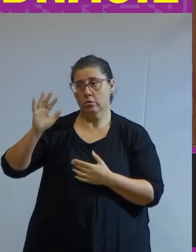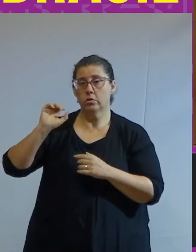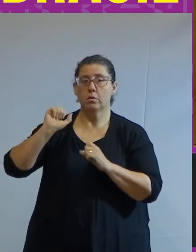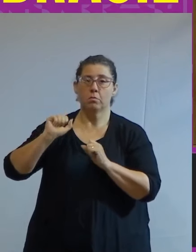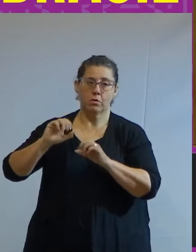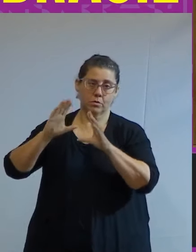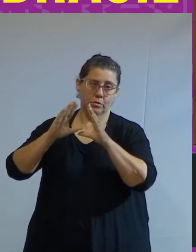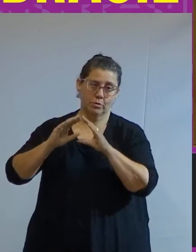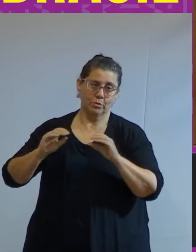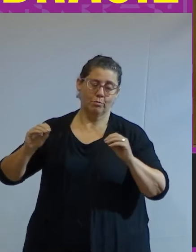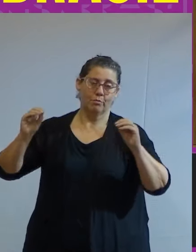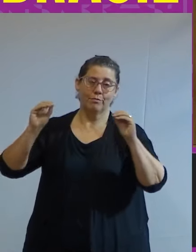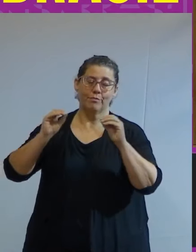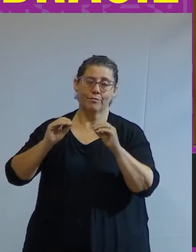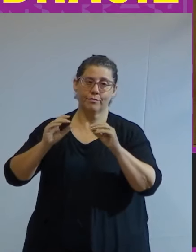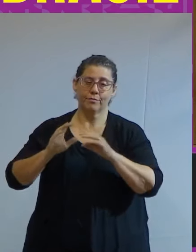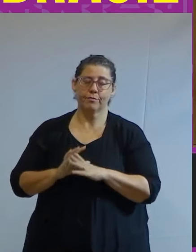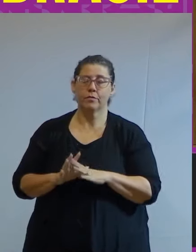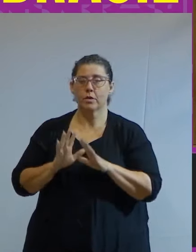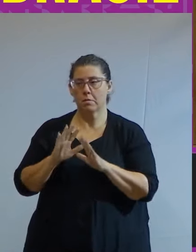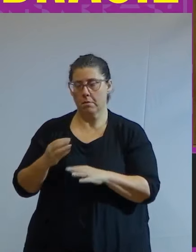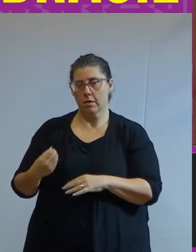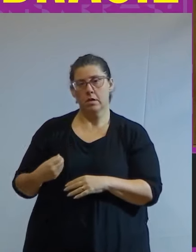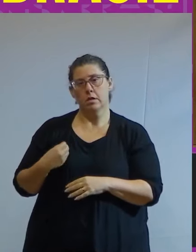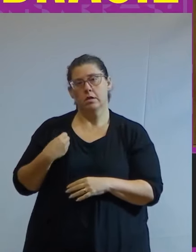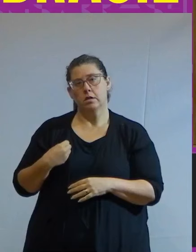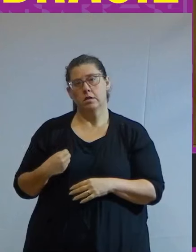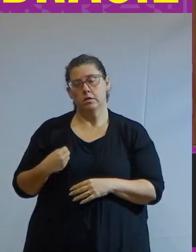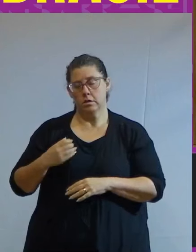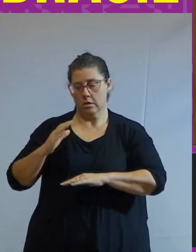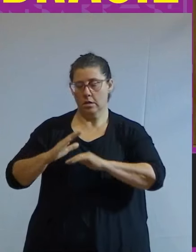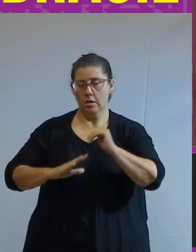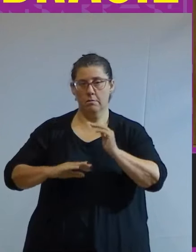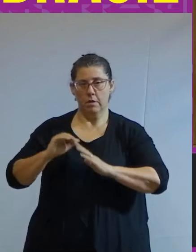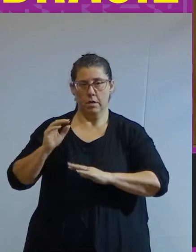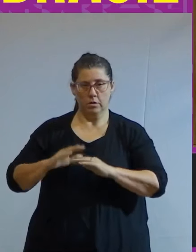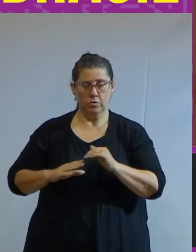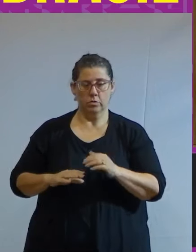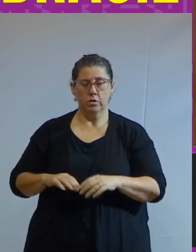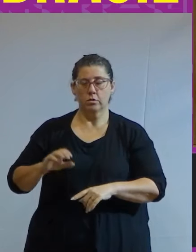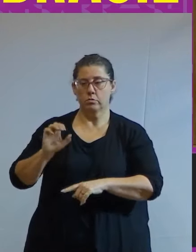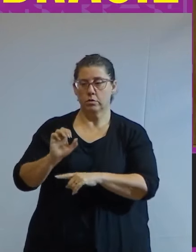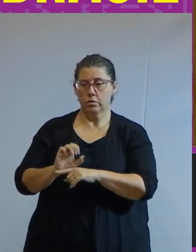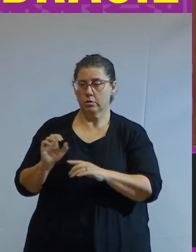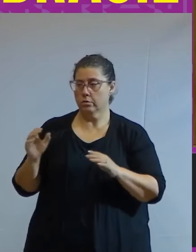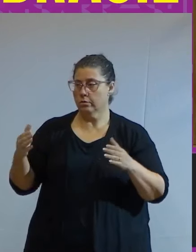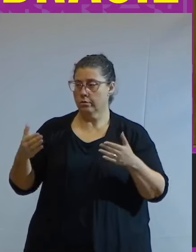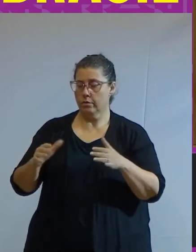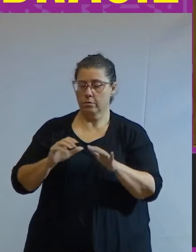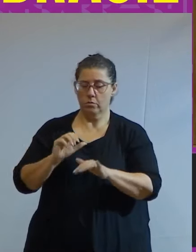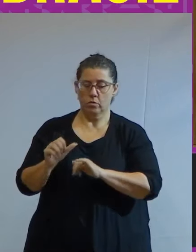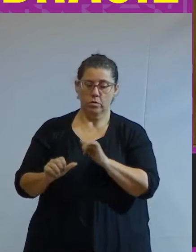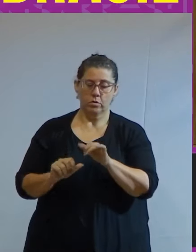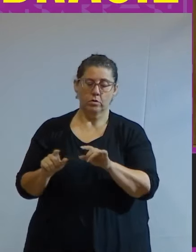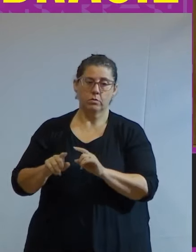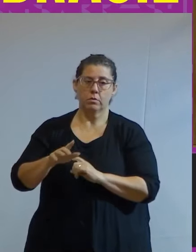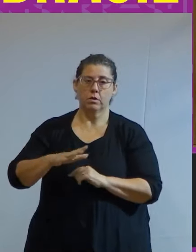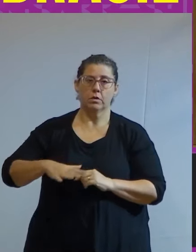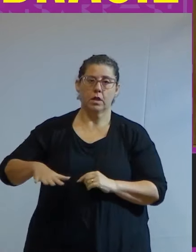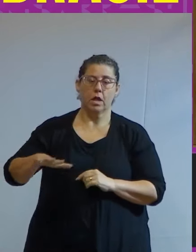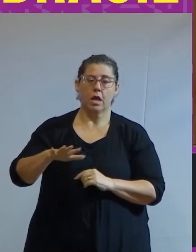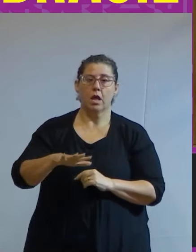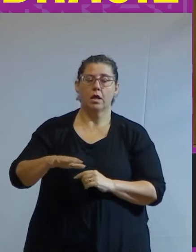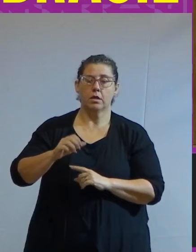se desvanecer mas a existência e a atuação do Estado vai implicar mudanças também no âmbito da